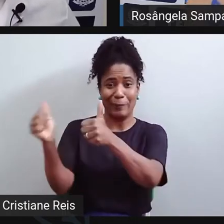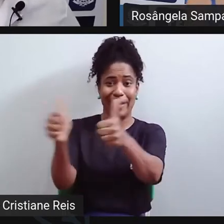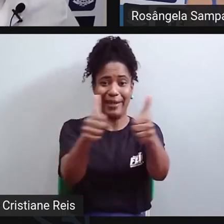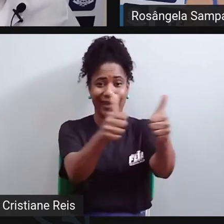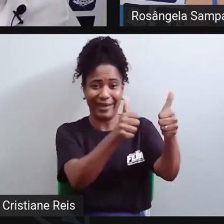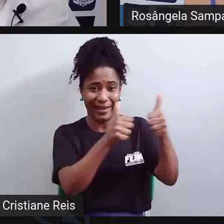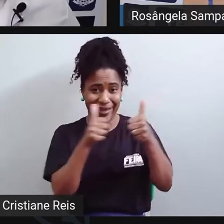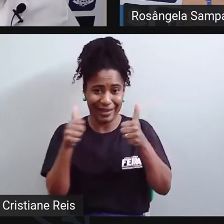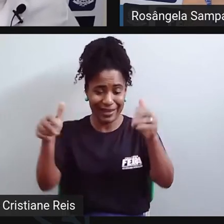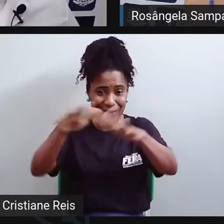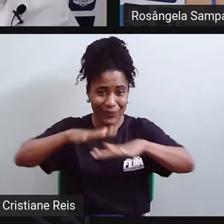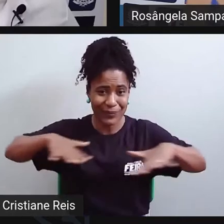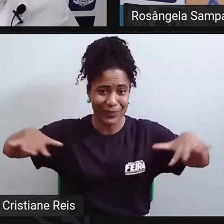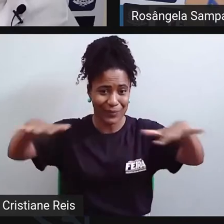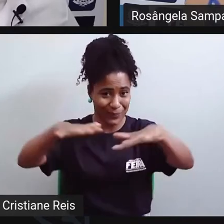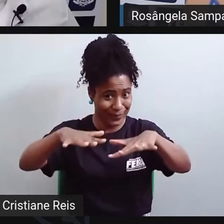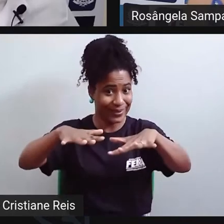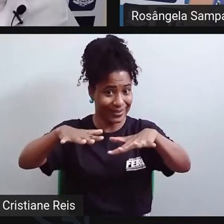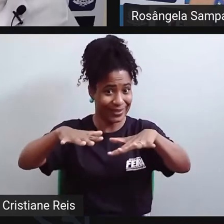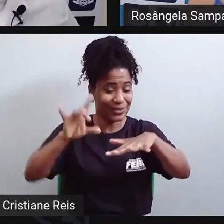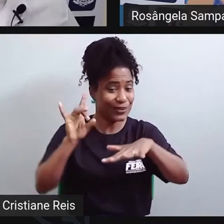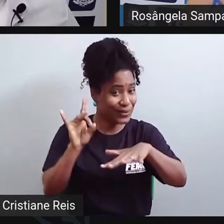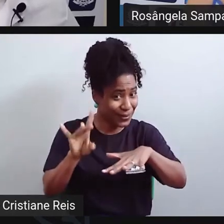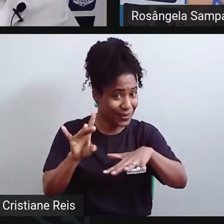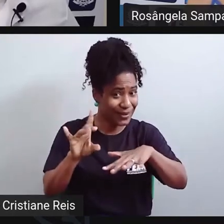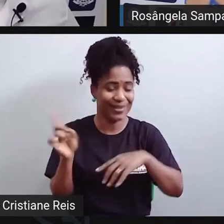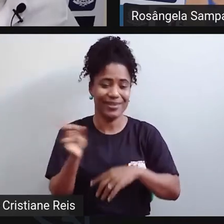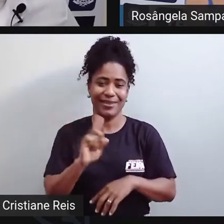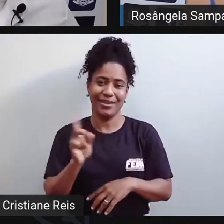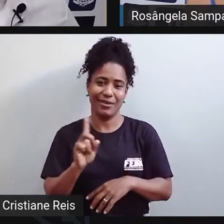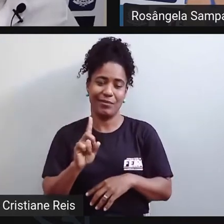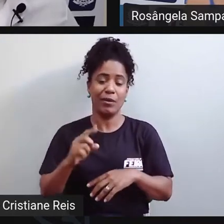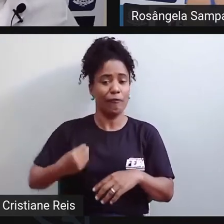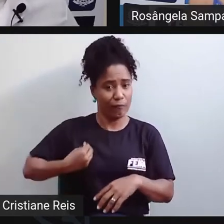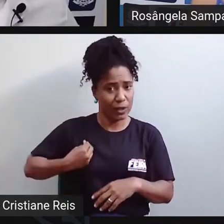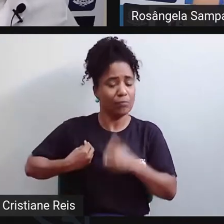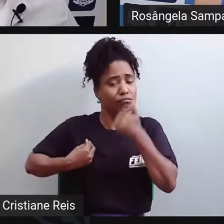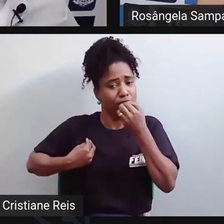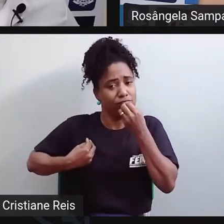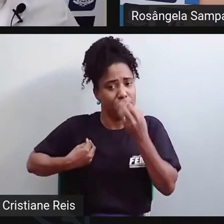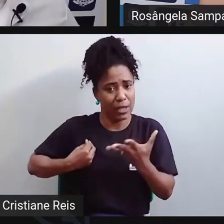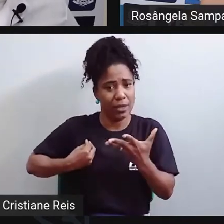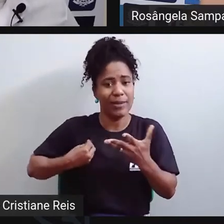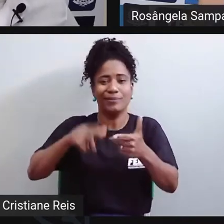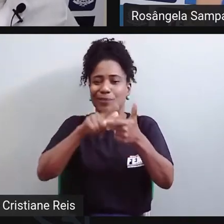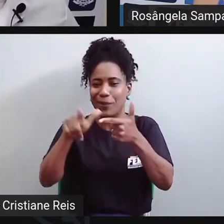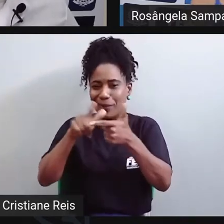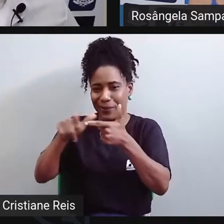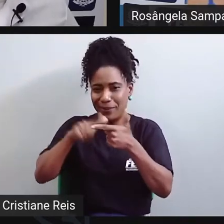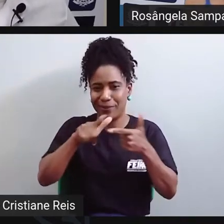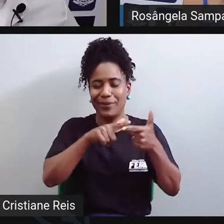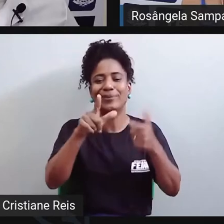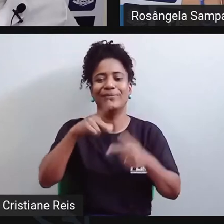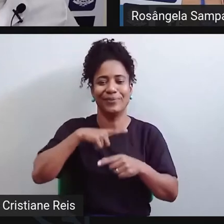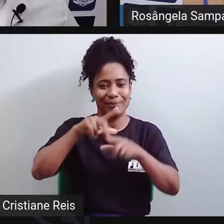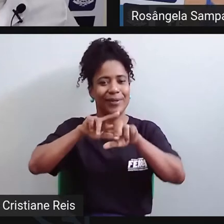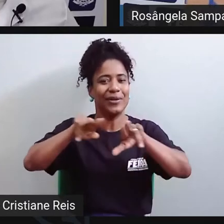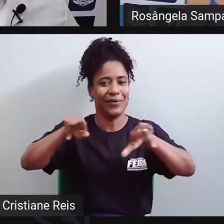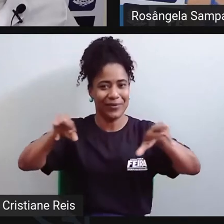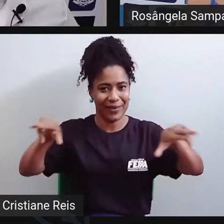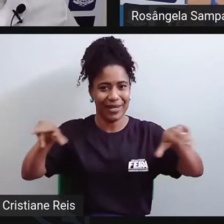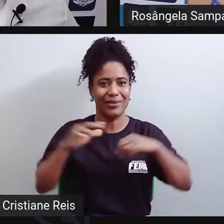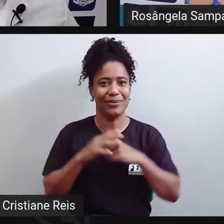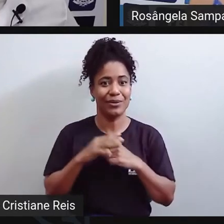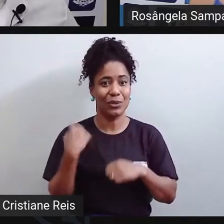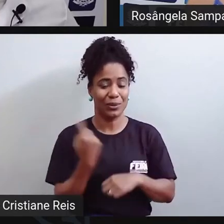maravilha, a vida é boa, mas ela também tem essas questões. Então, que a gente passe mais a conviver com